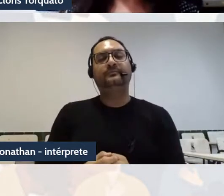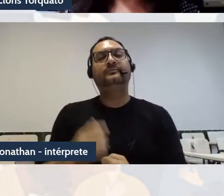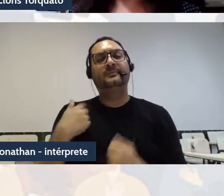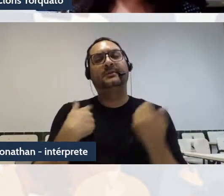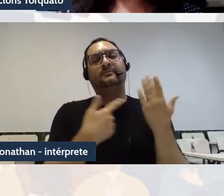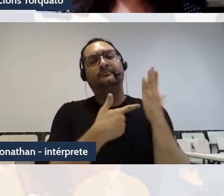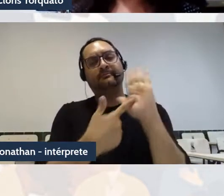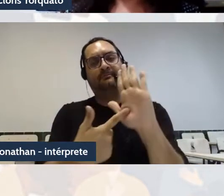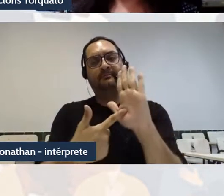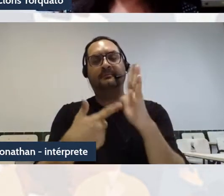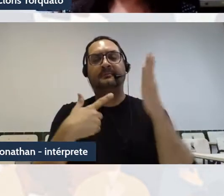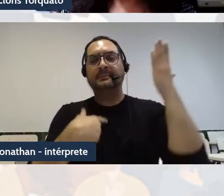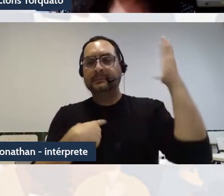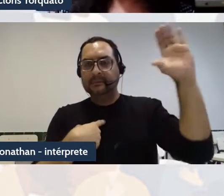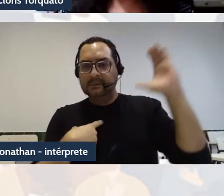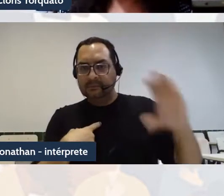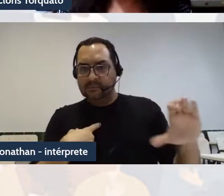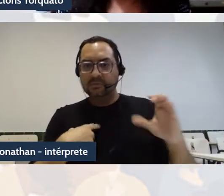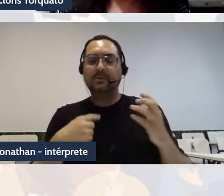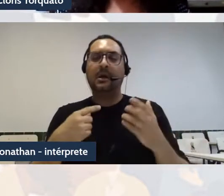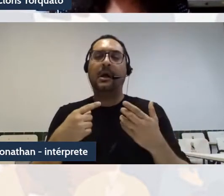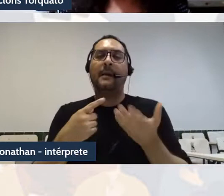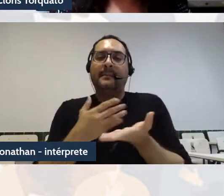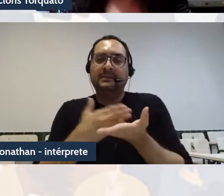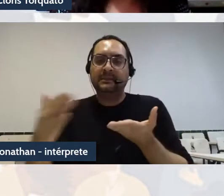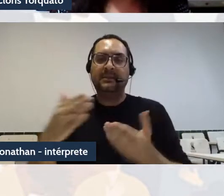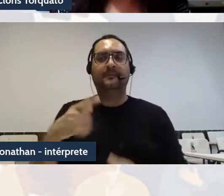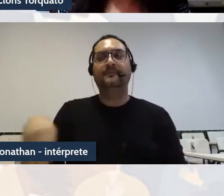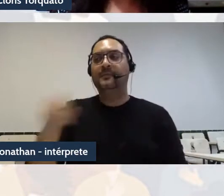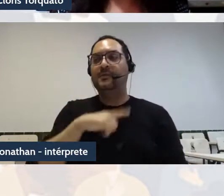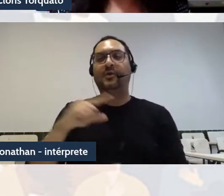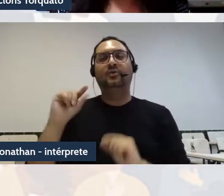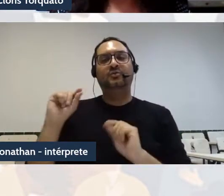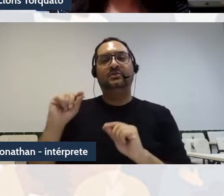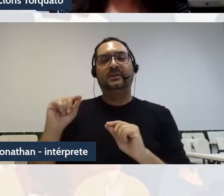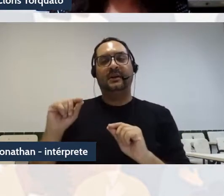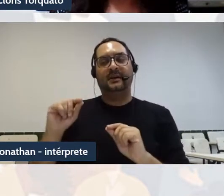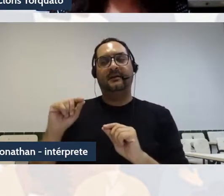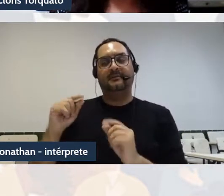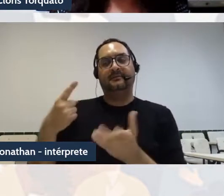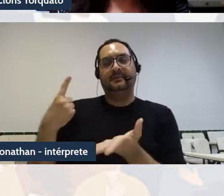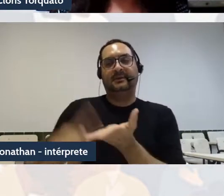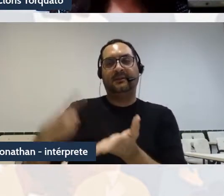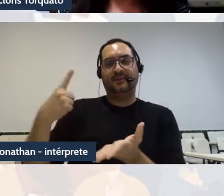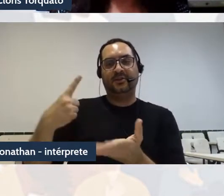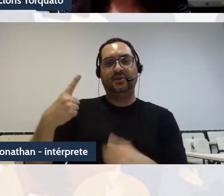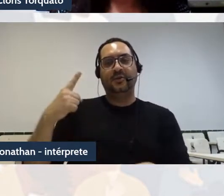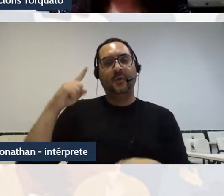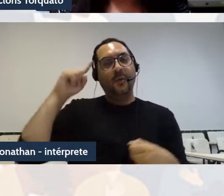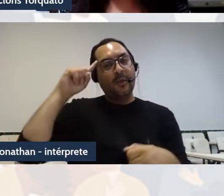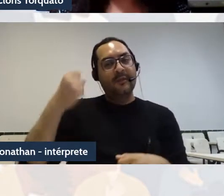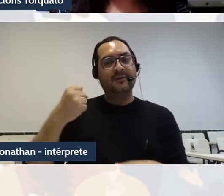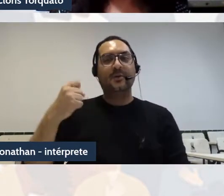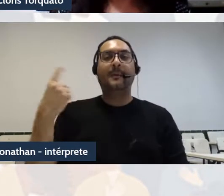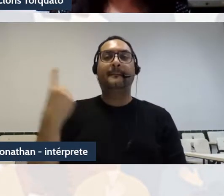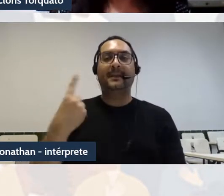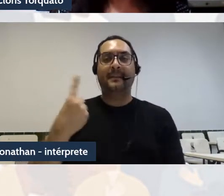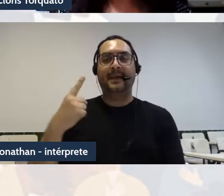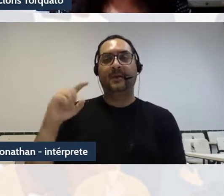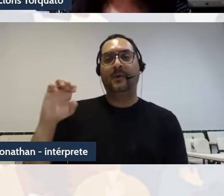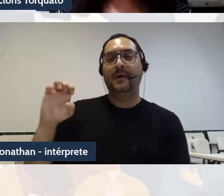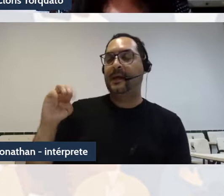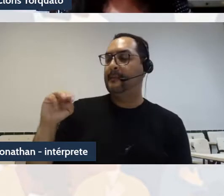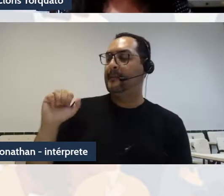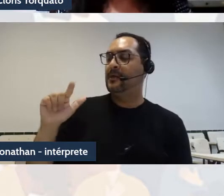tem a ordem, a gente definiu aqui nesse grupo a ordem, primeiro o Emmanuel fala,